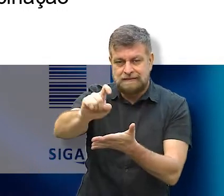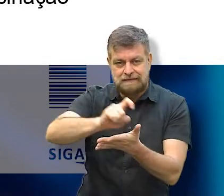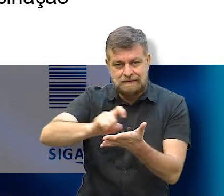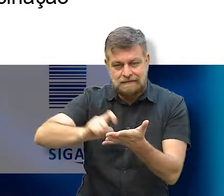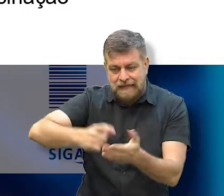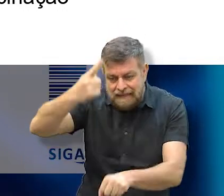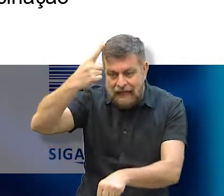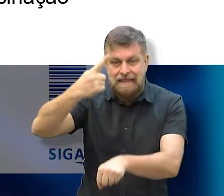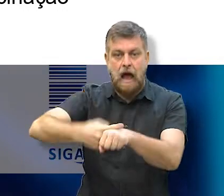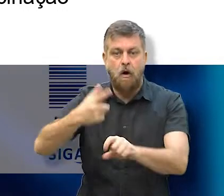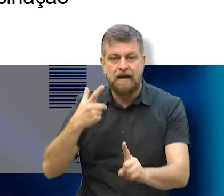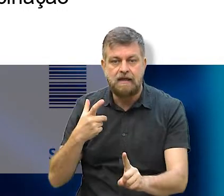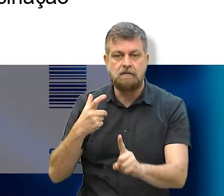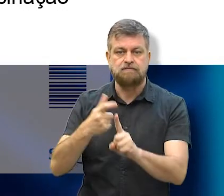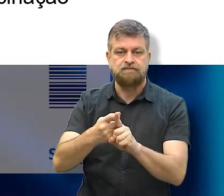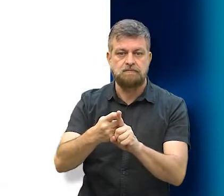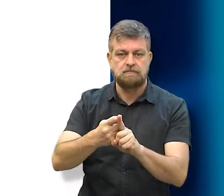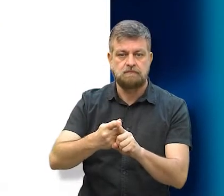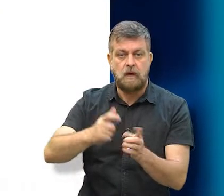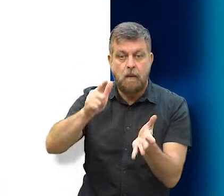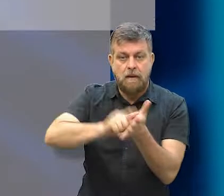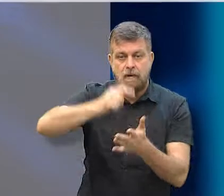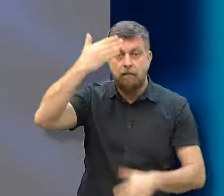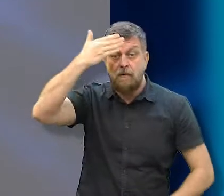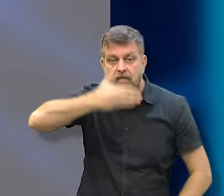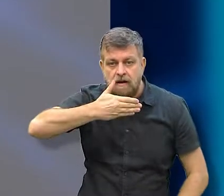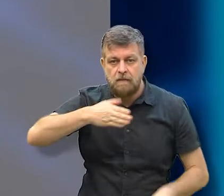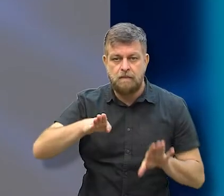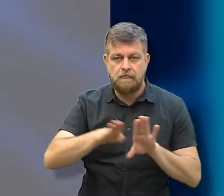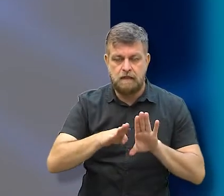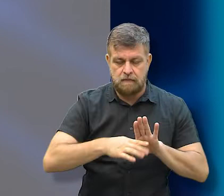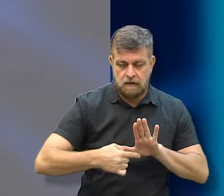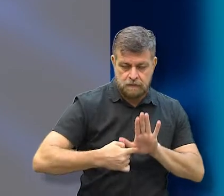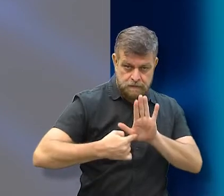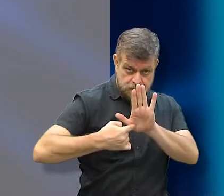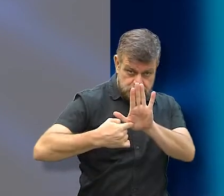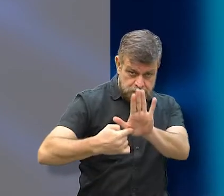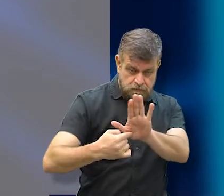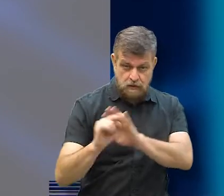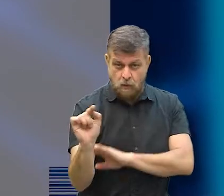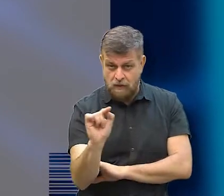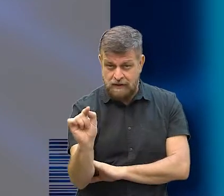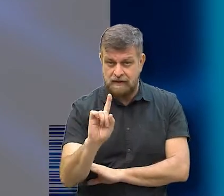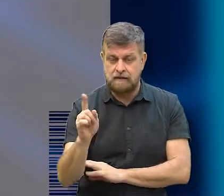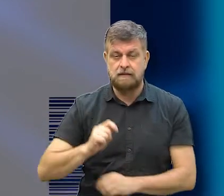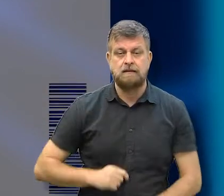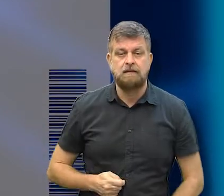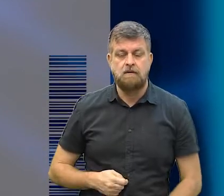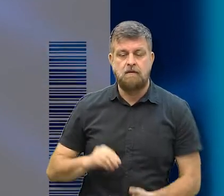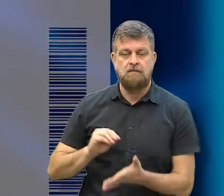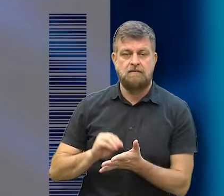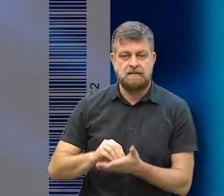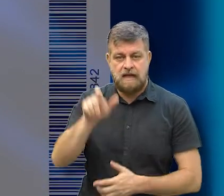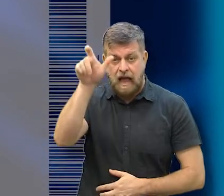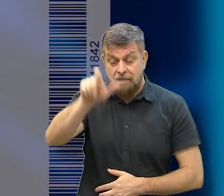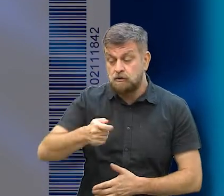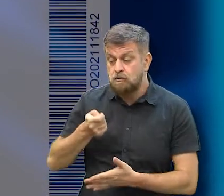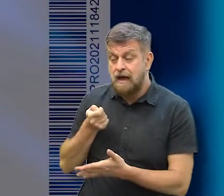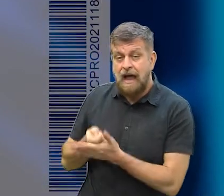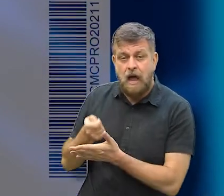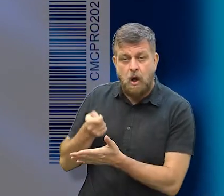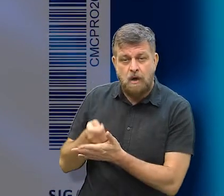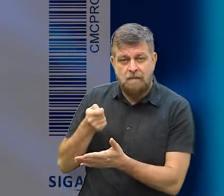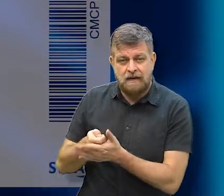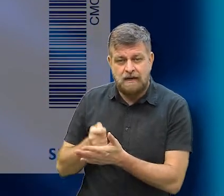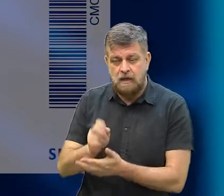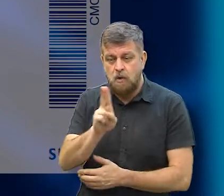que é emitido no momento da vacinação. Também fica esclarecido que a apresentação do comprovante não isenta o cidadão de ser